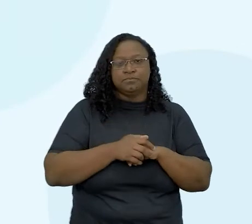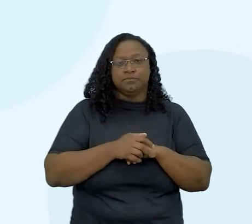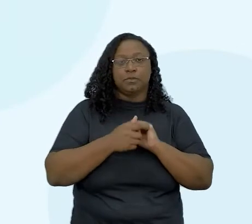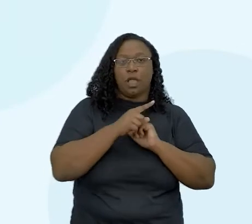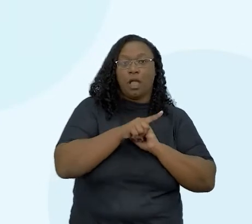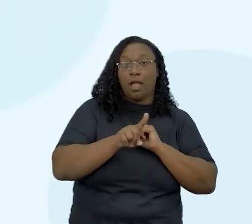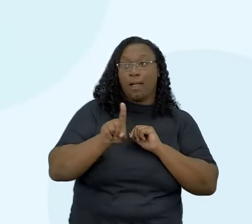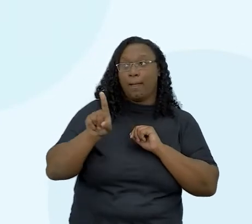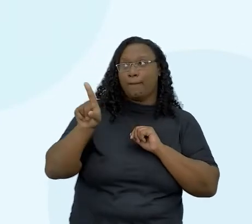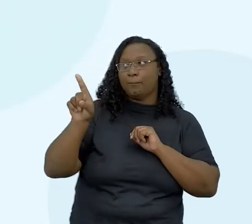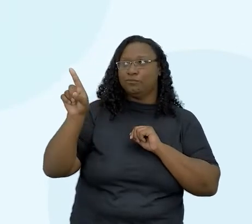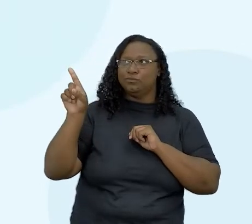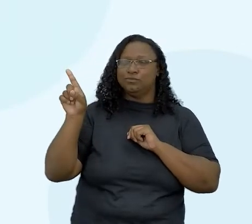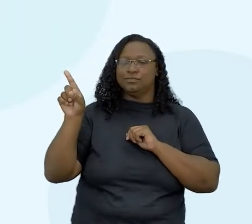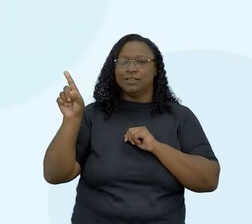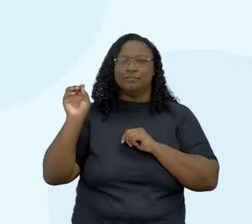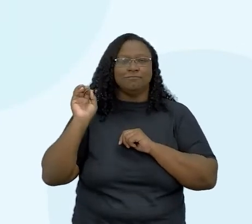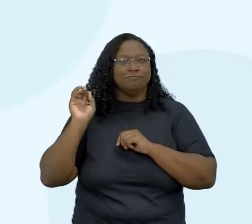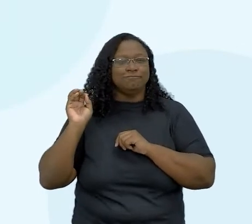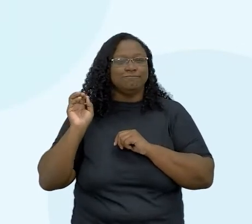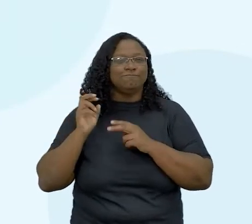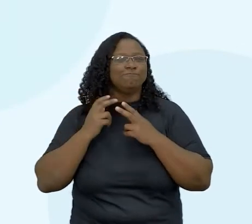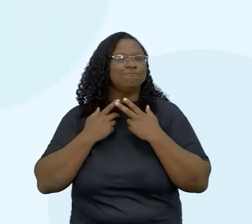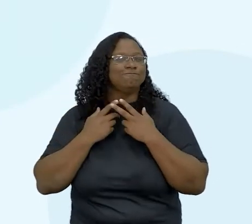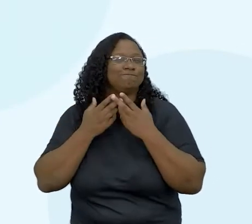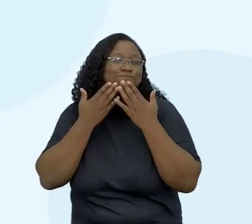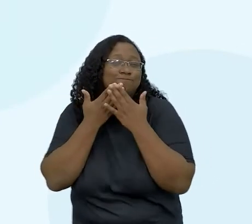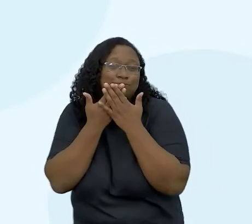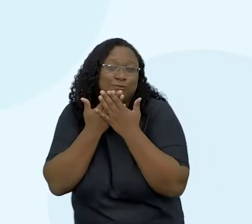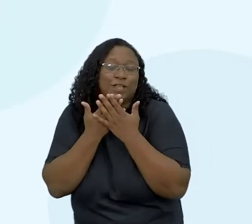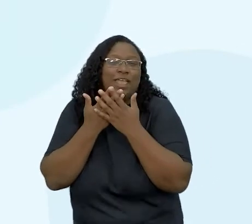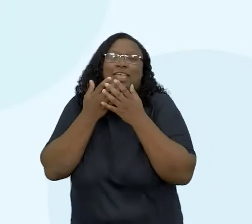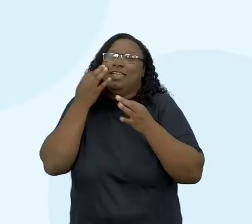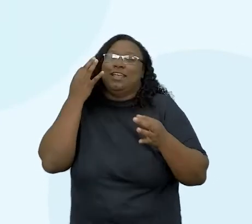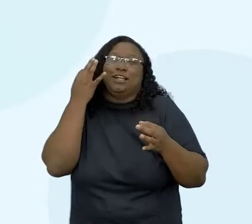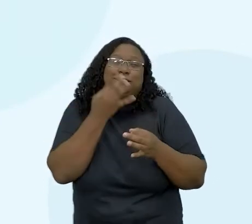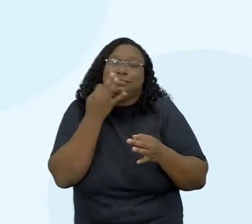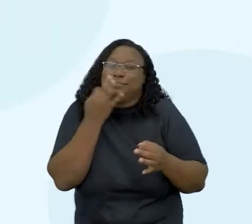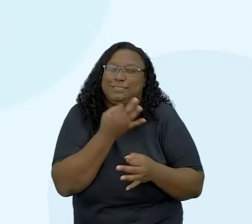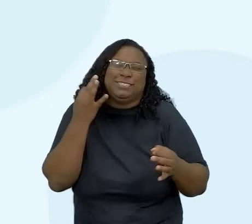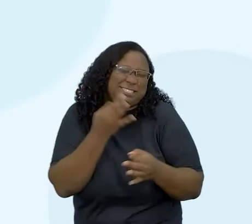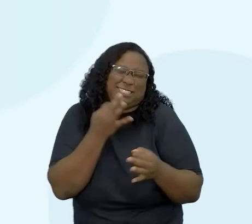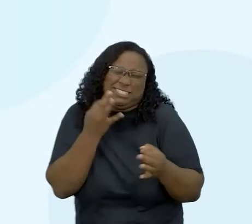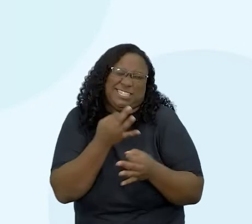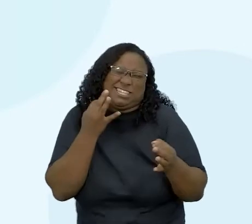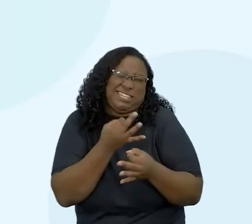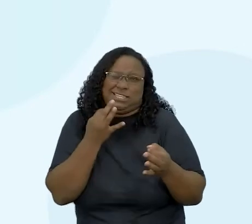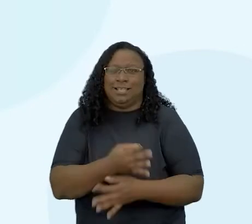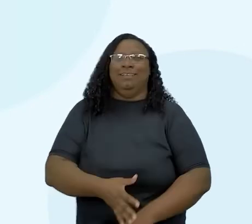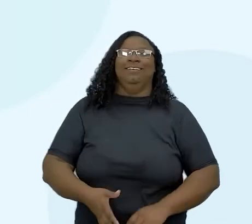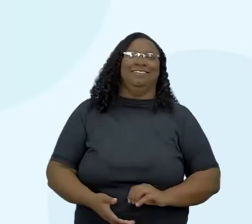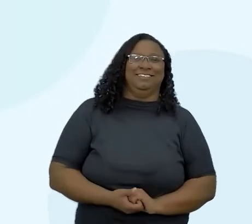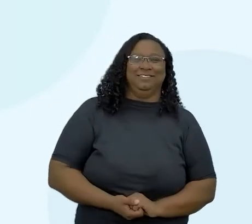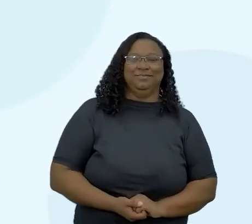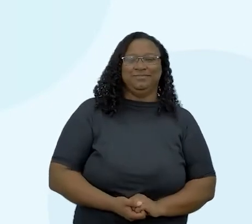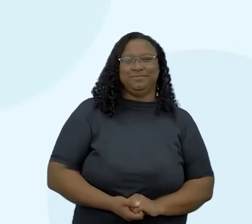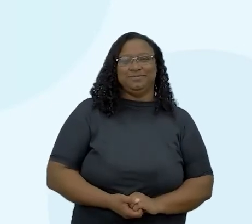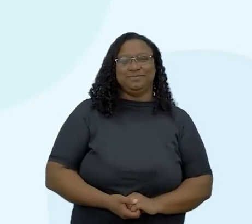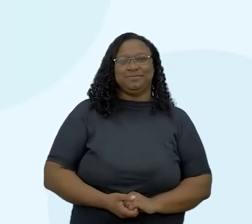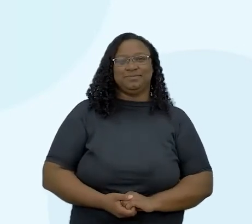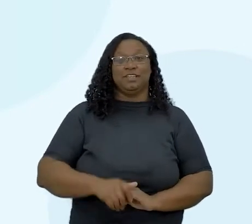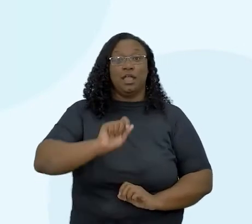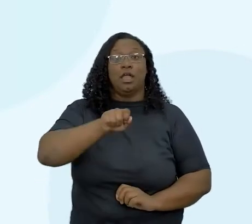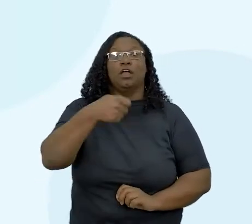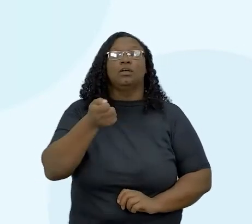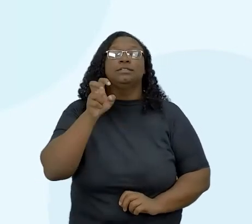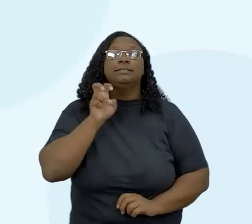apontar primeiro aqueles que você julga que você é top mesmo, zica das galáxias aí, né? Para dar nota